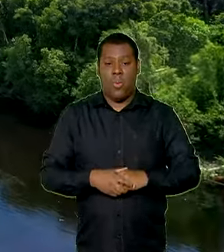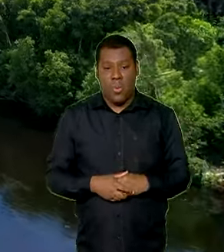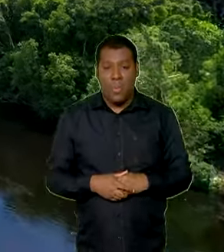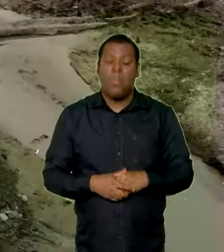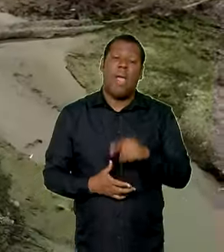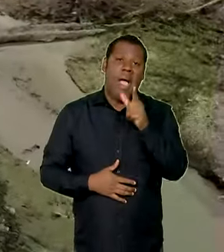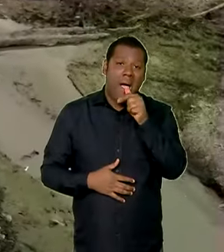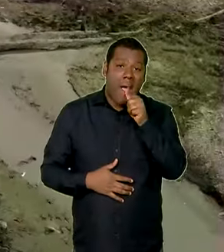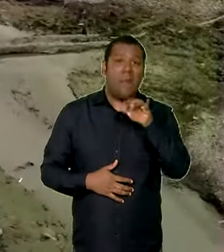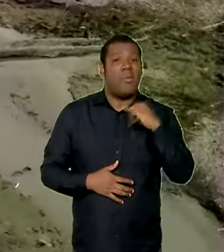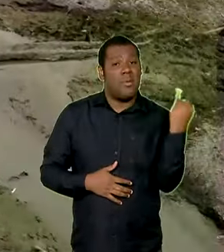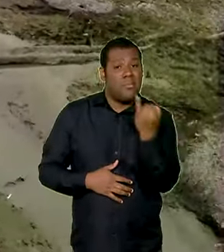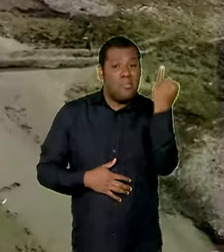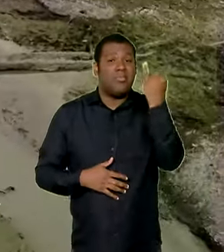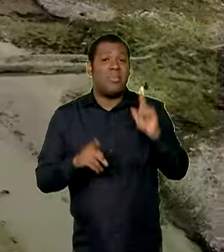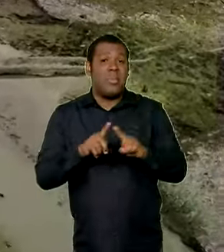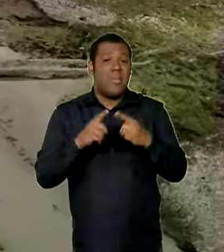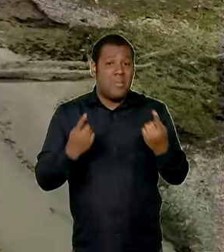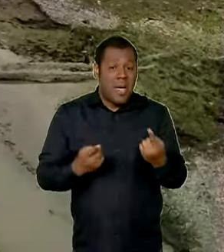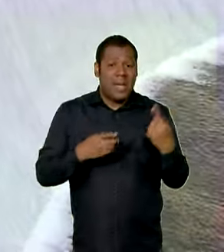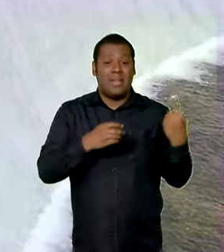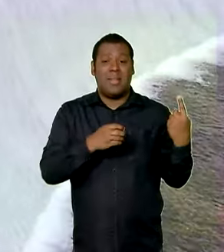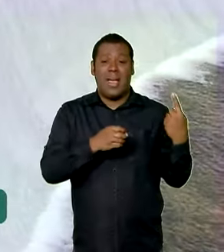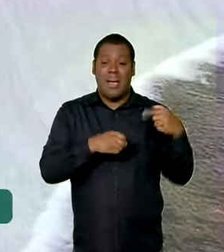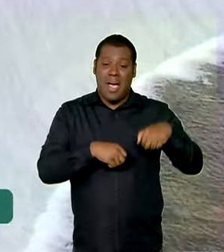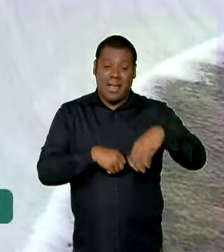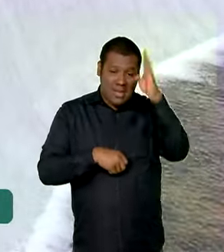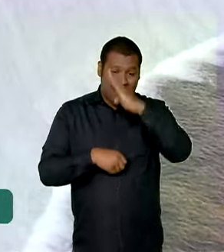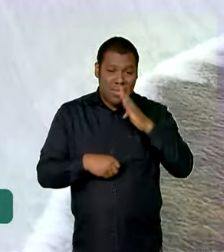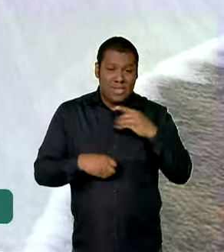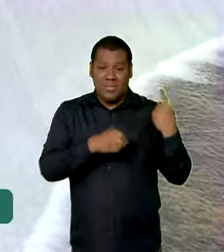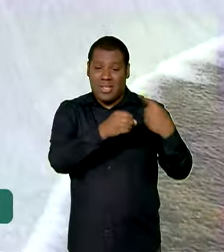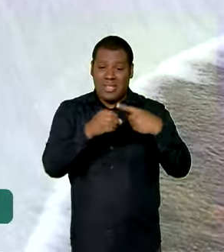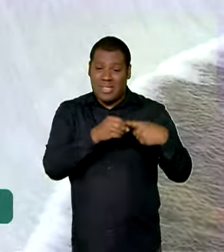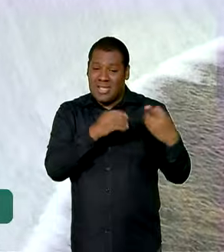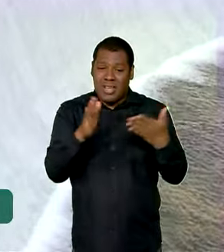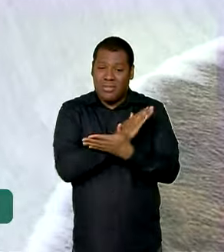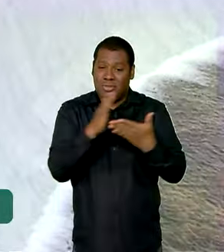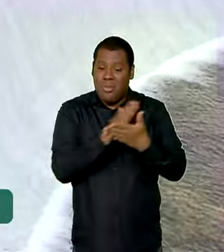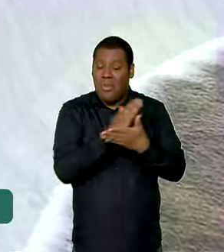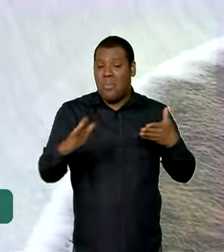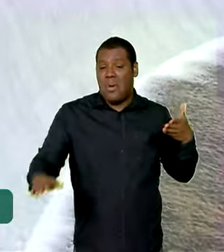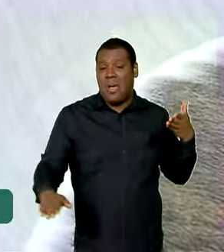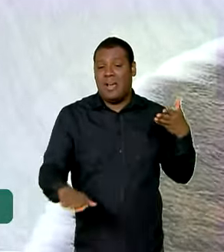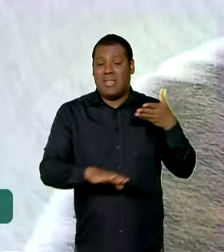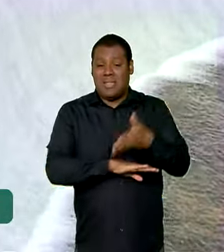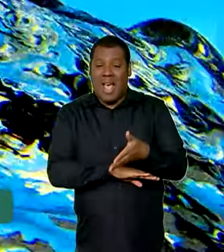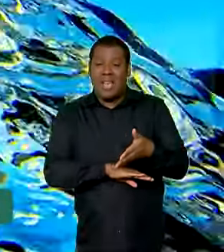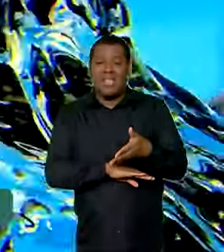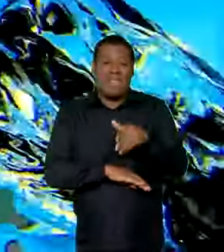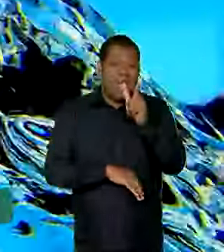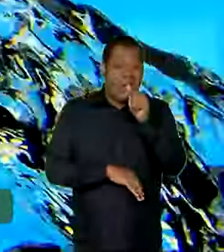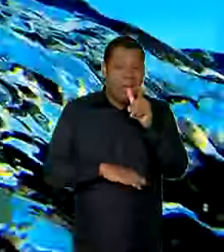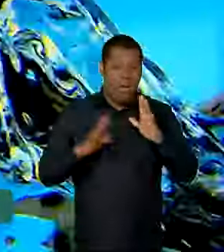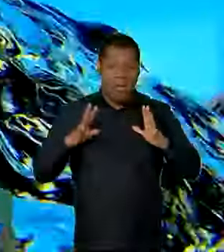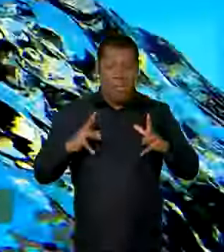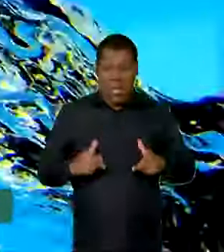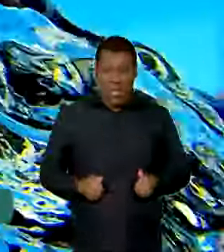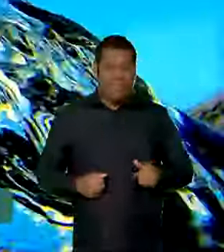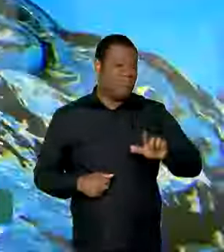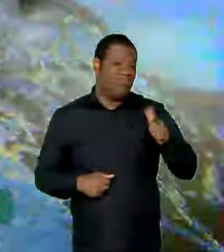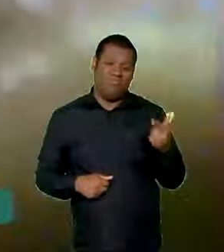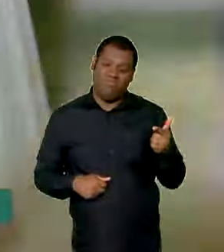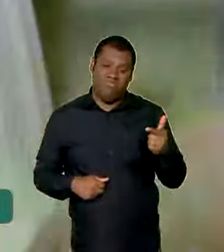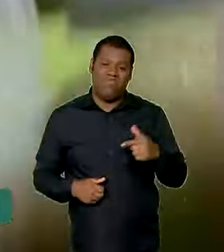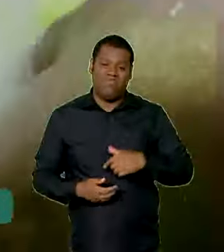recurso essencial, no Brasil e no mundo, promover o acesso à água tratada para todos ainda é um